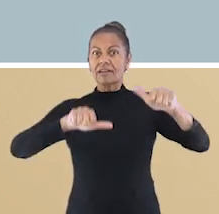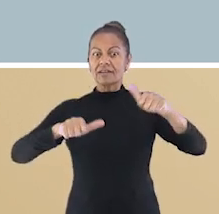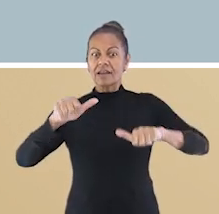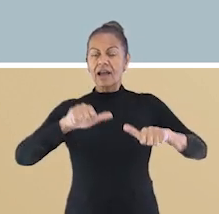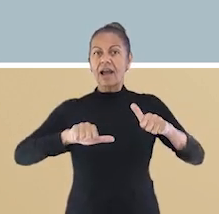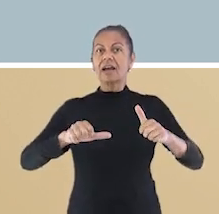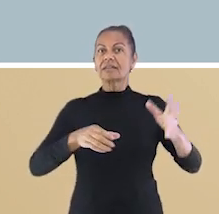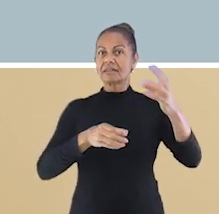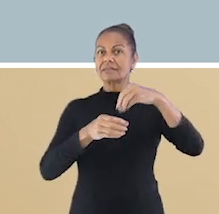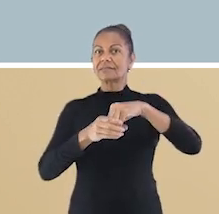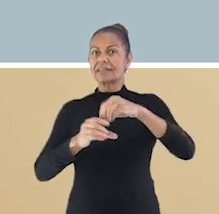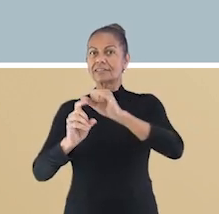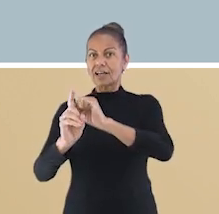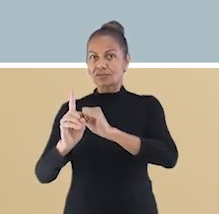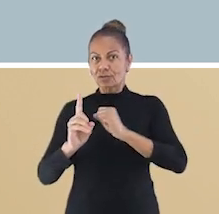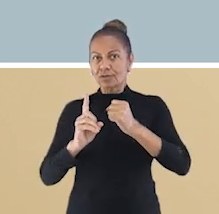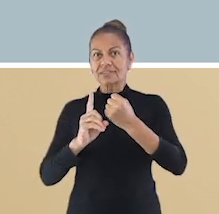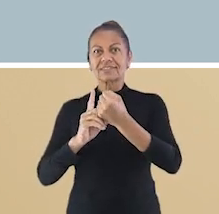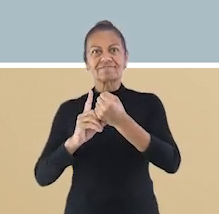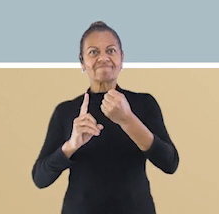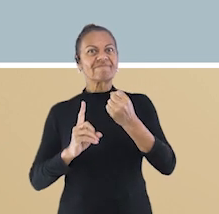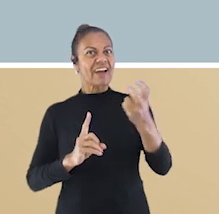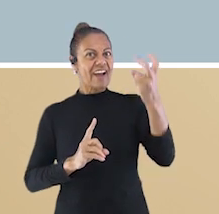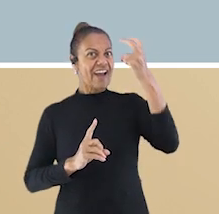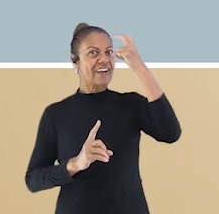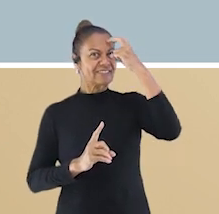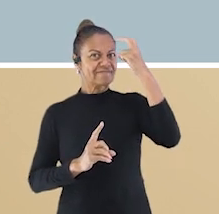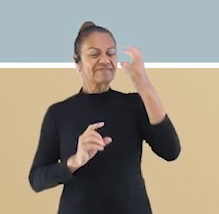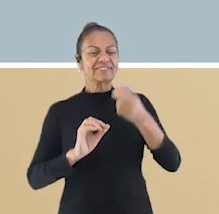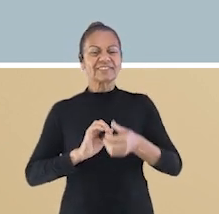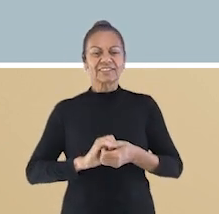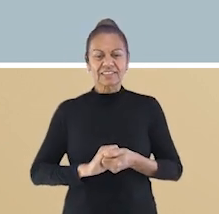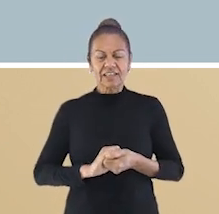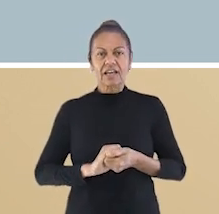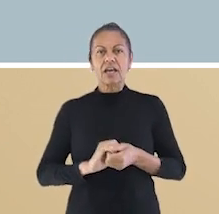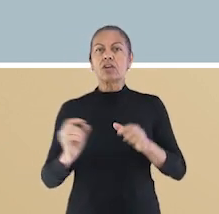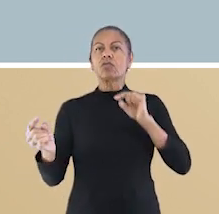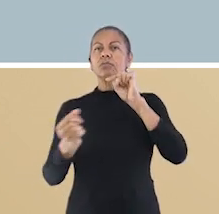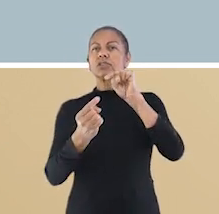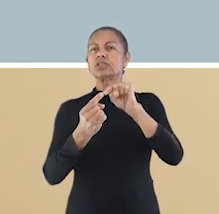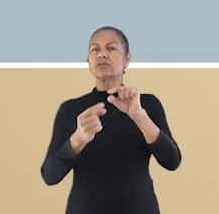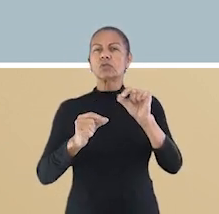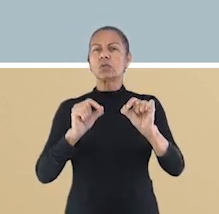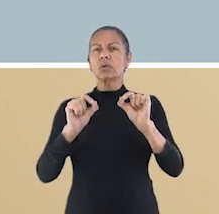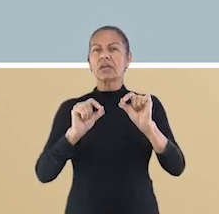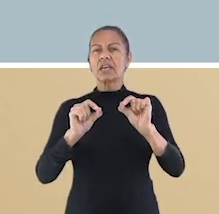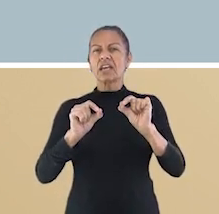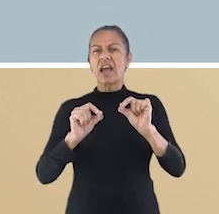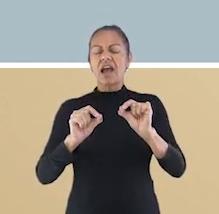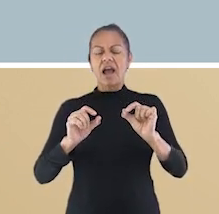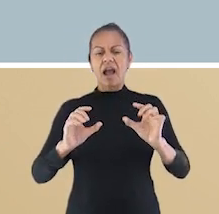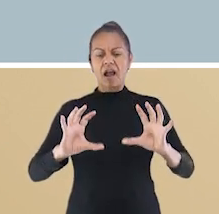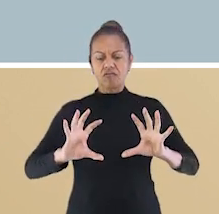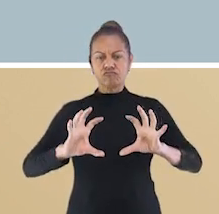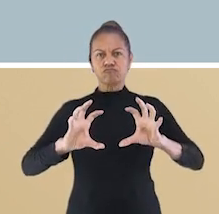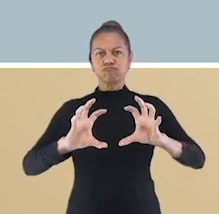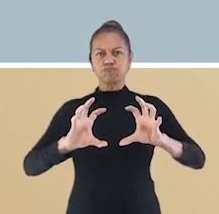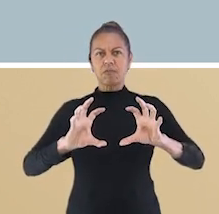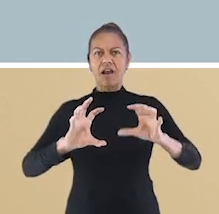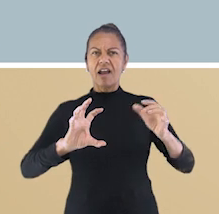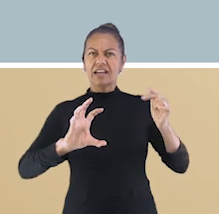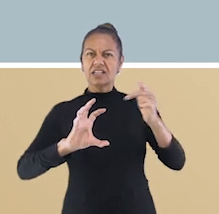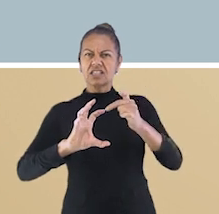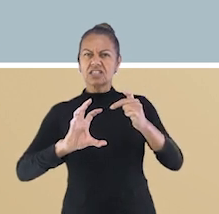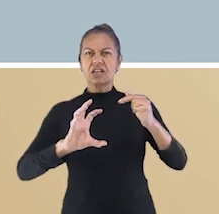Nosso objetivo específico, fortalecer a região lombar, através de exercícios específicos para a